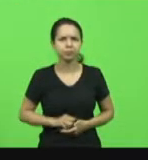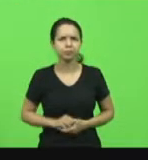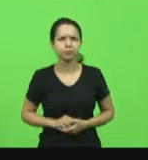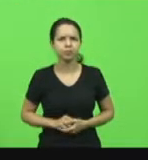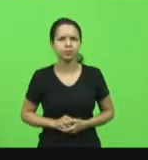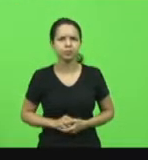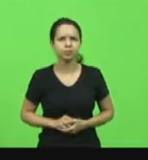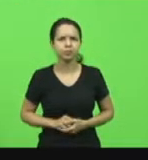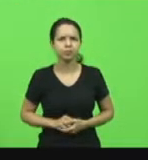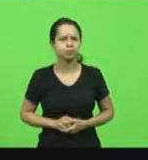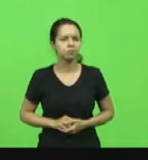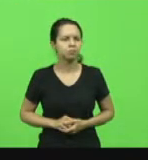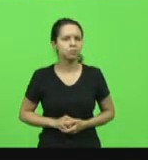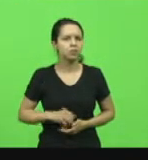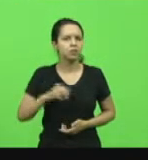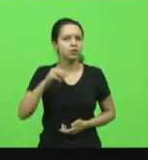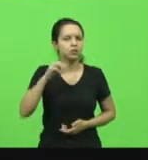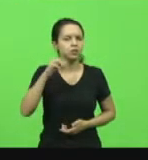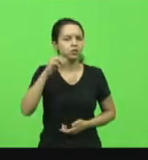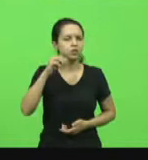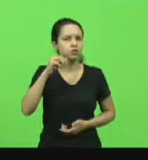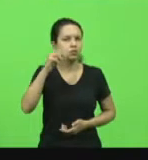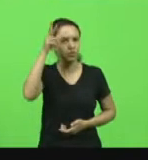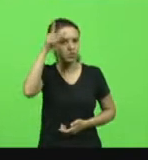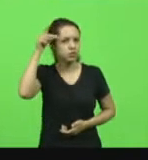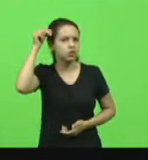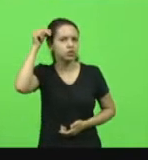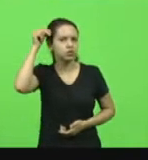Deputada Dirce Ederscheidt.